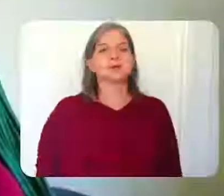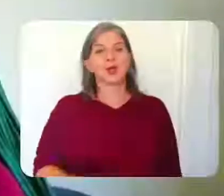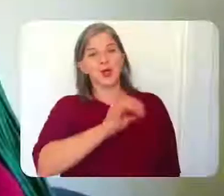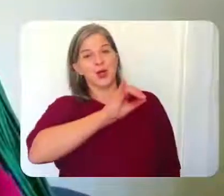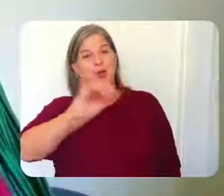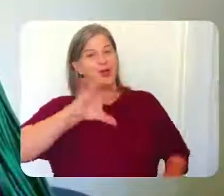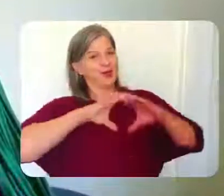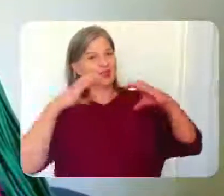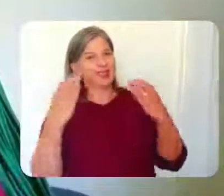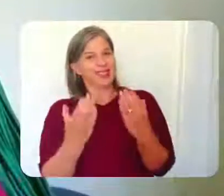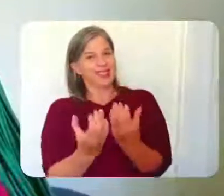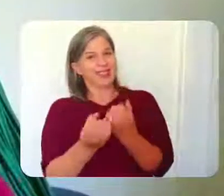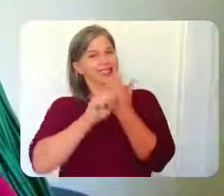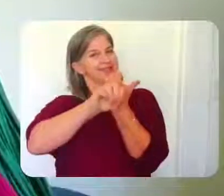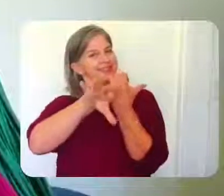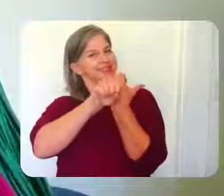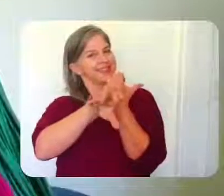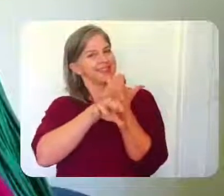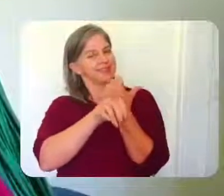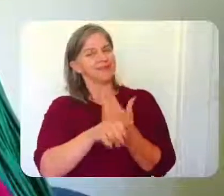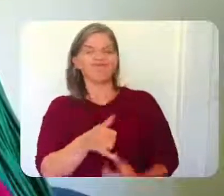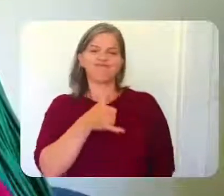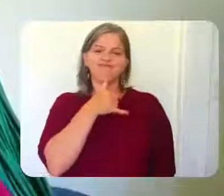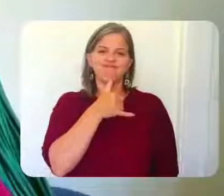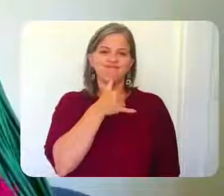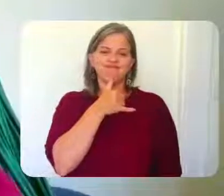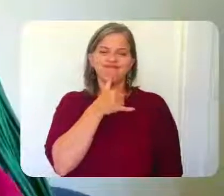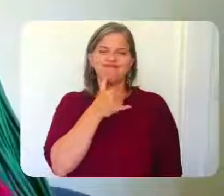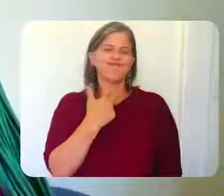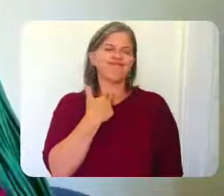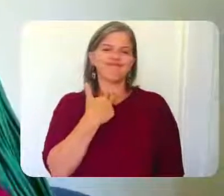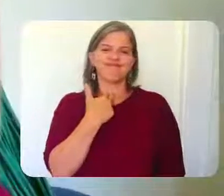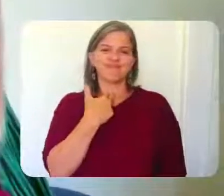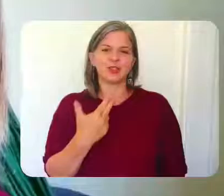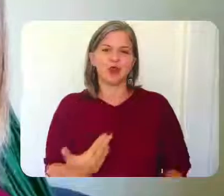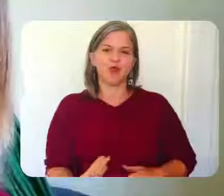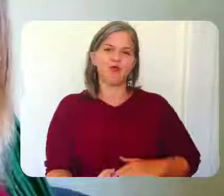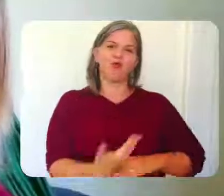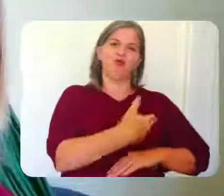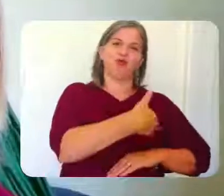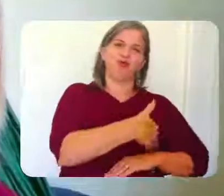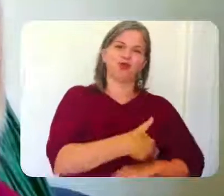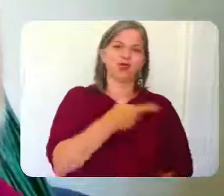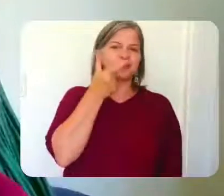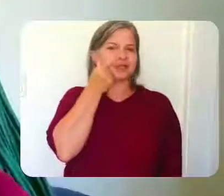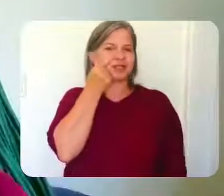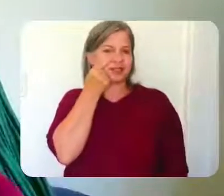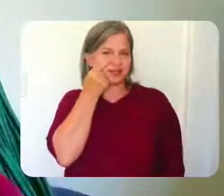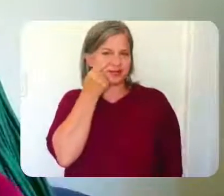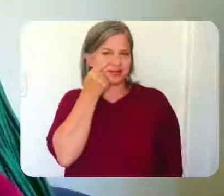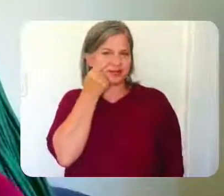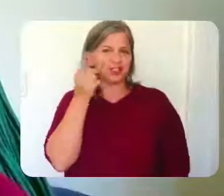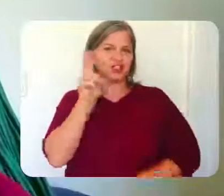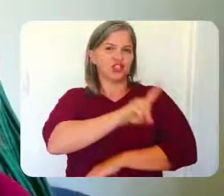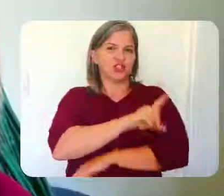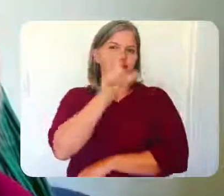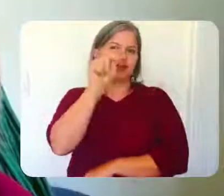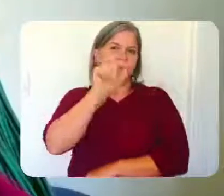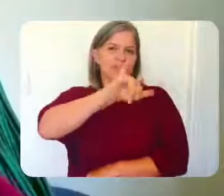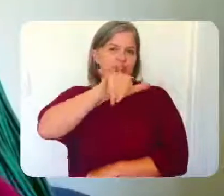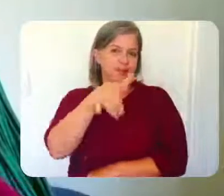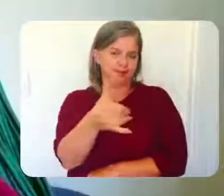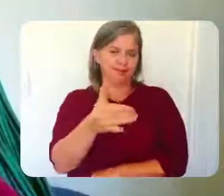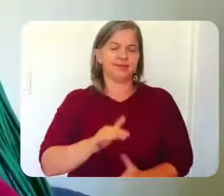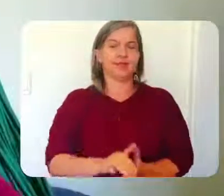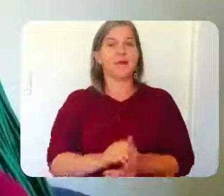Olá, comunidade da Faced. Infelizmente, não foi possível retomarmos nossas atividades presenciais dia 17 de